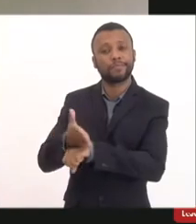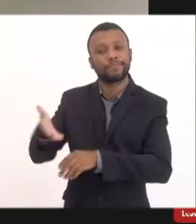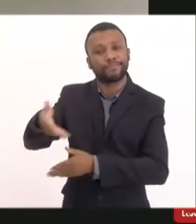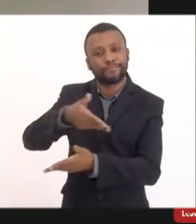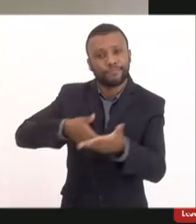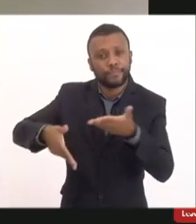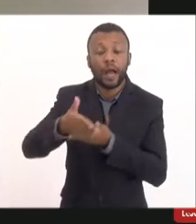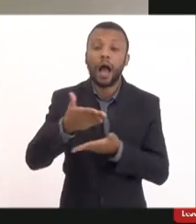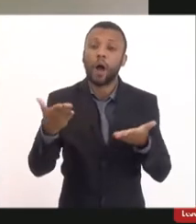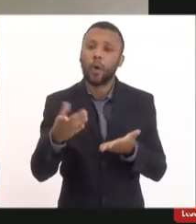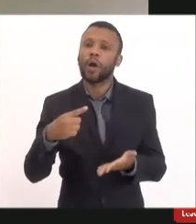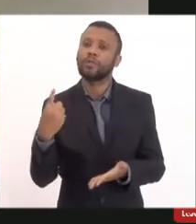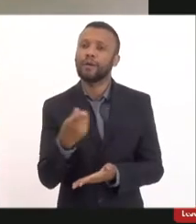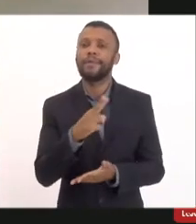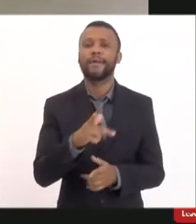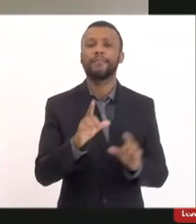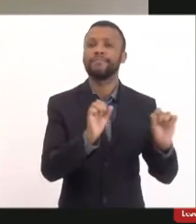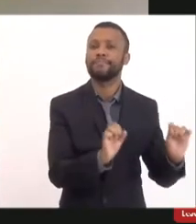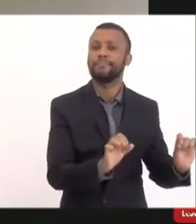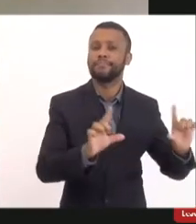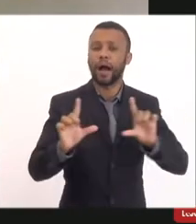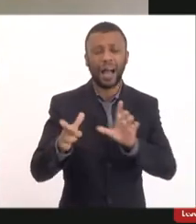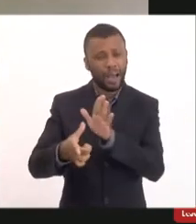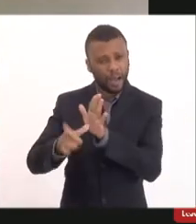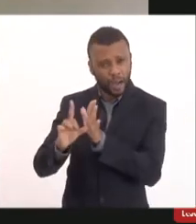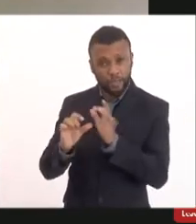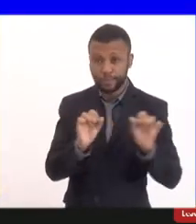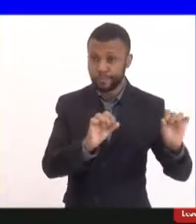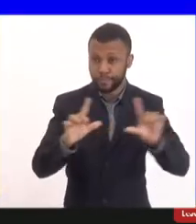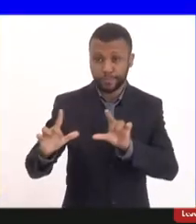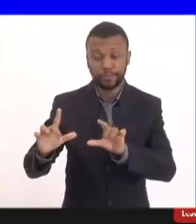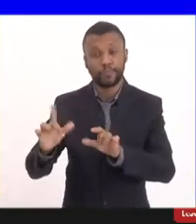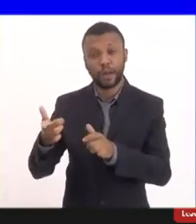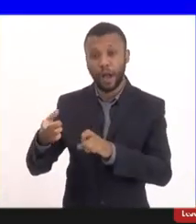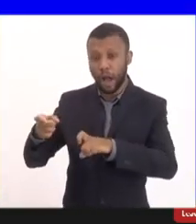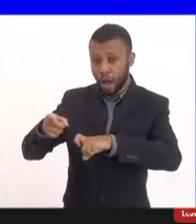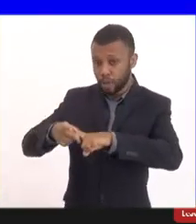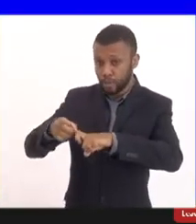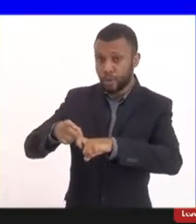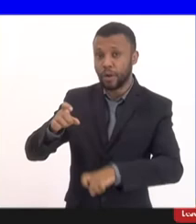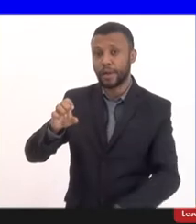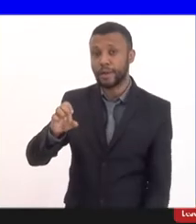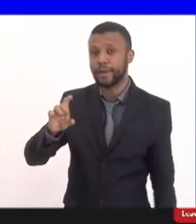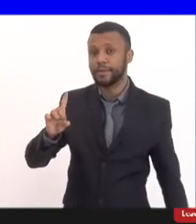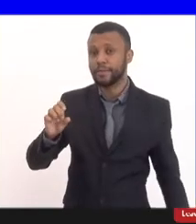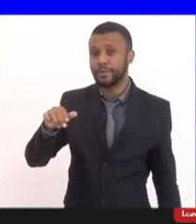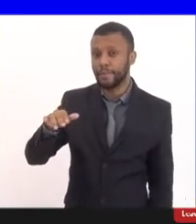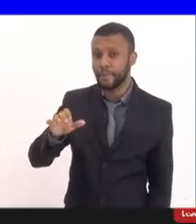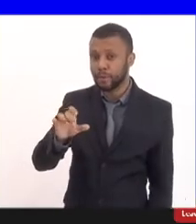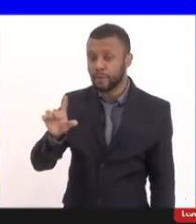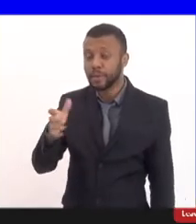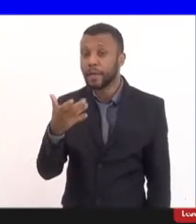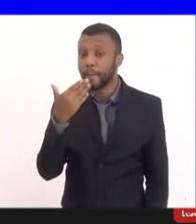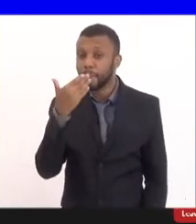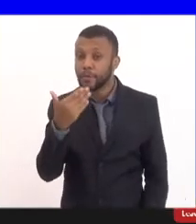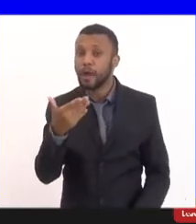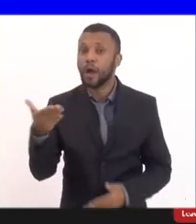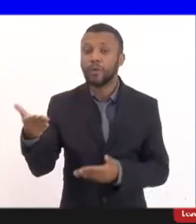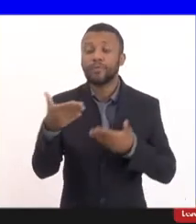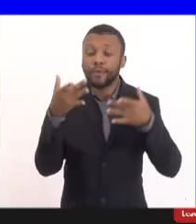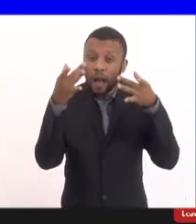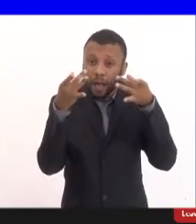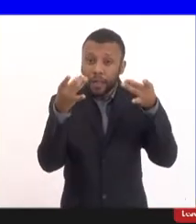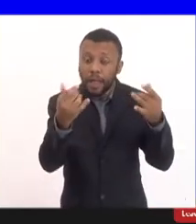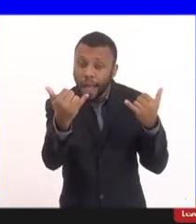passar a palavra antes de passar a palavra ao doutor Edmilson eu gostaria de pedir aos convidados que pudessem se ater a